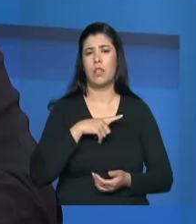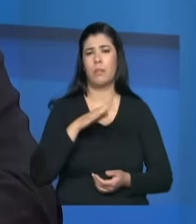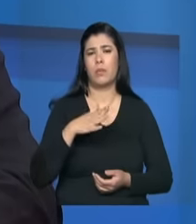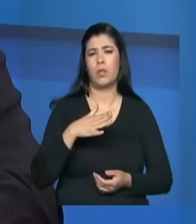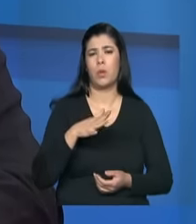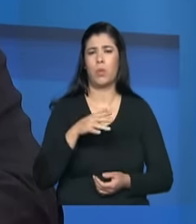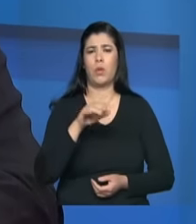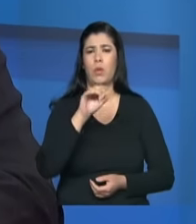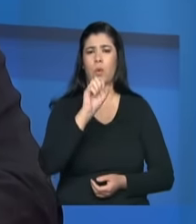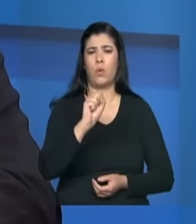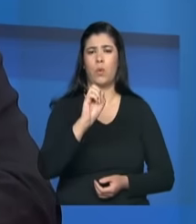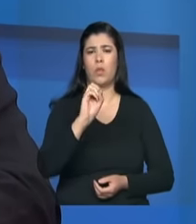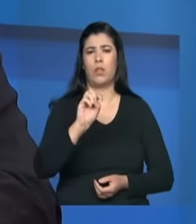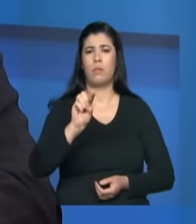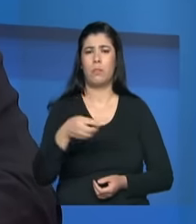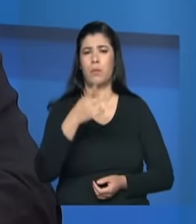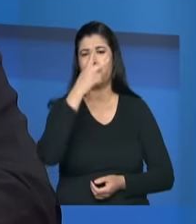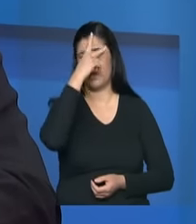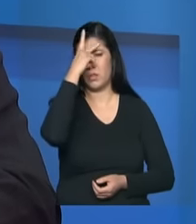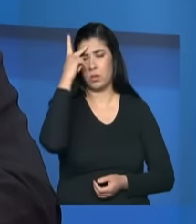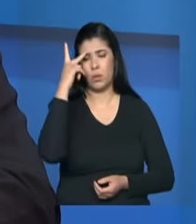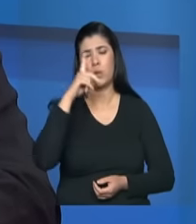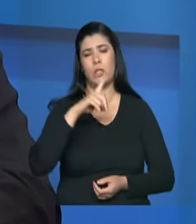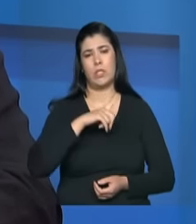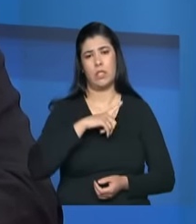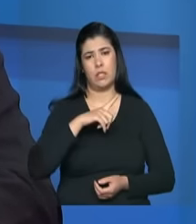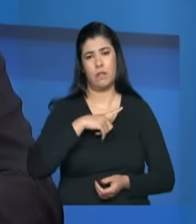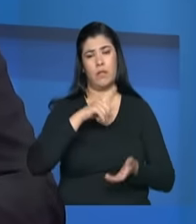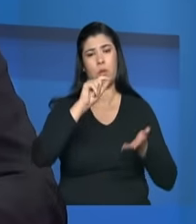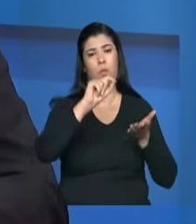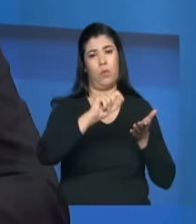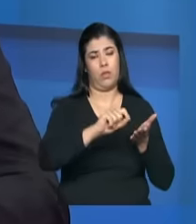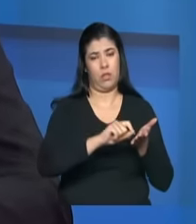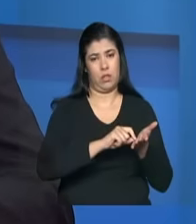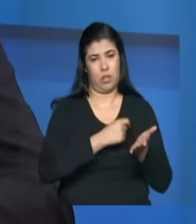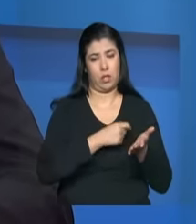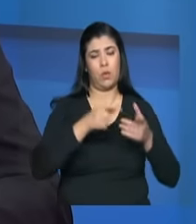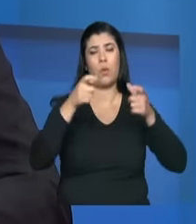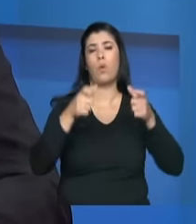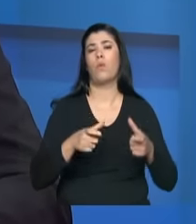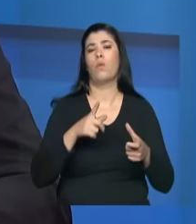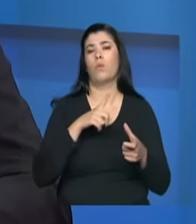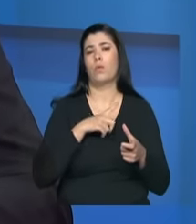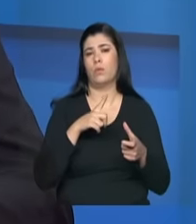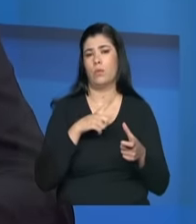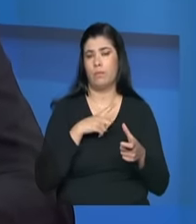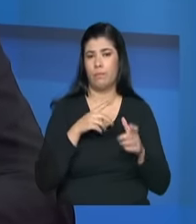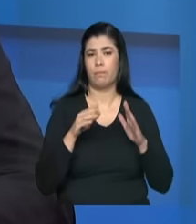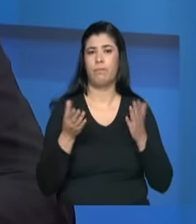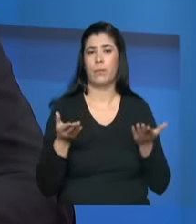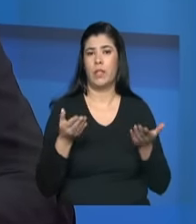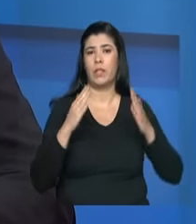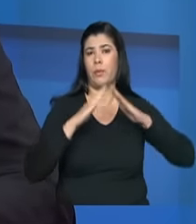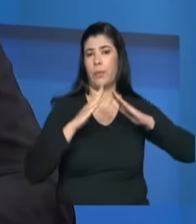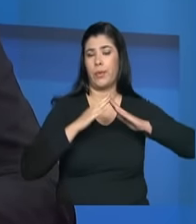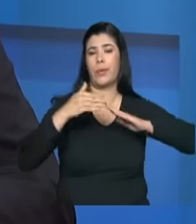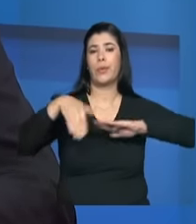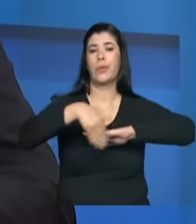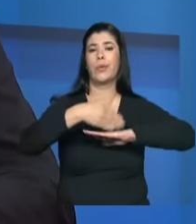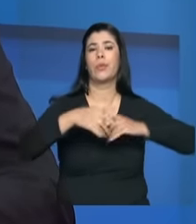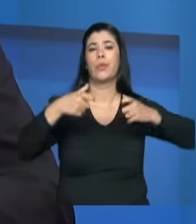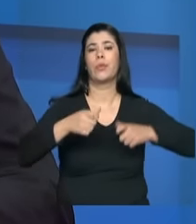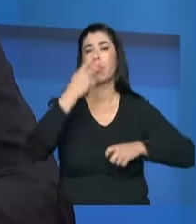estimativa que hoje cadastradas, que nós sabemos onde elas estão, o perfil dessas pessoas,